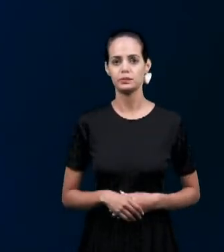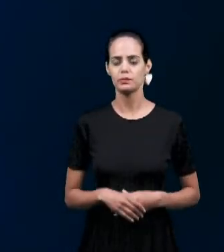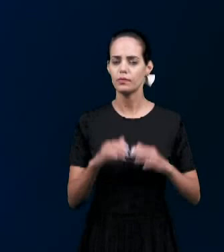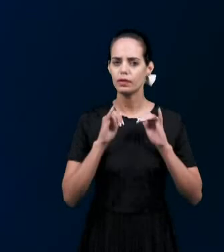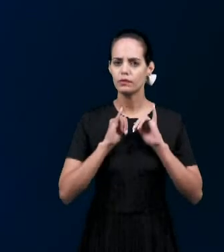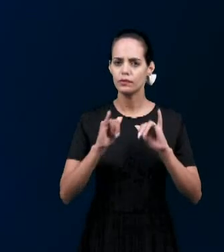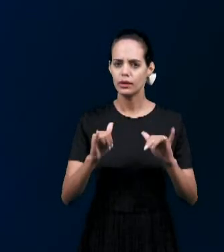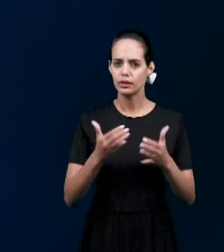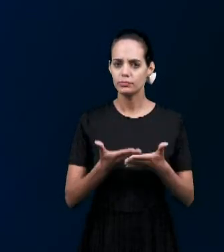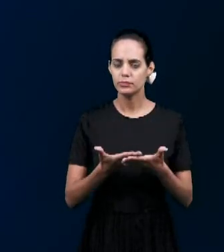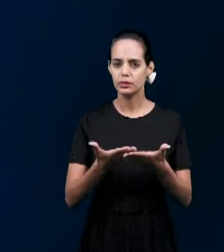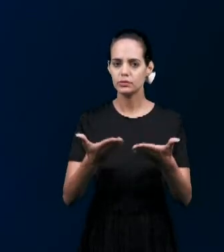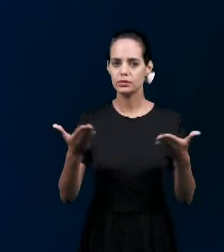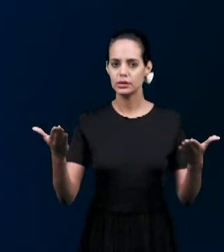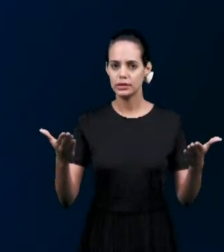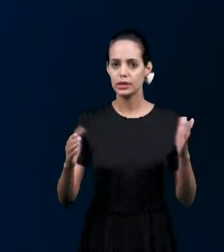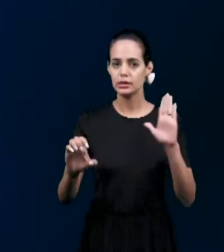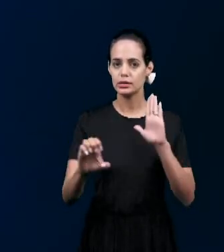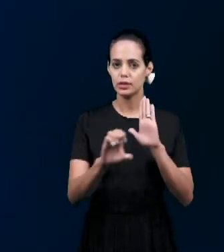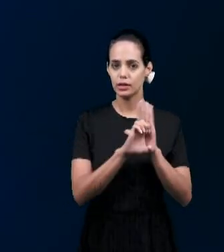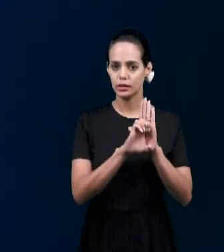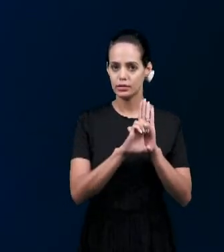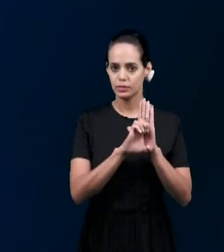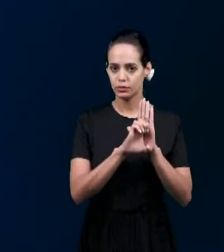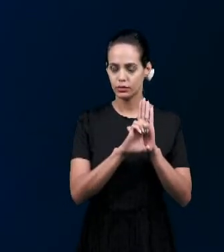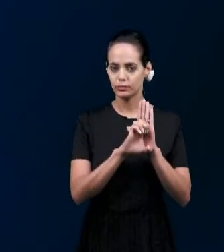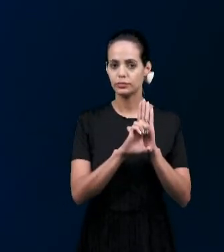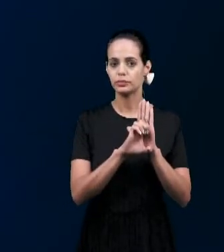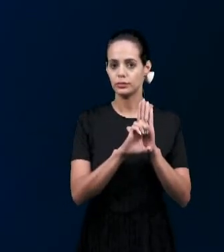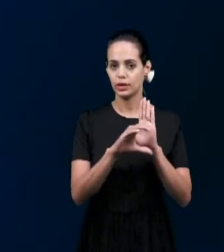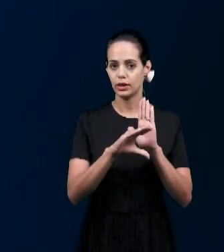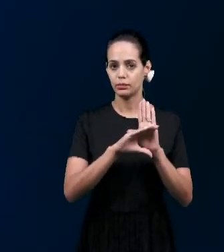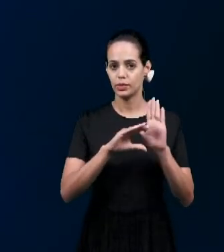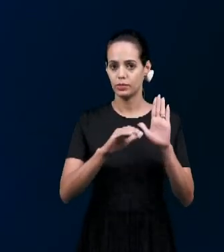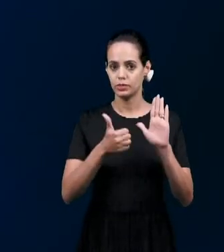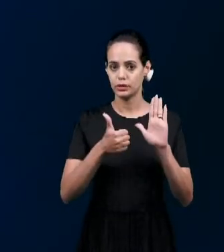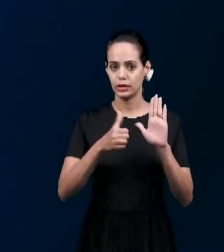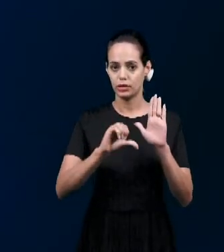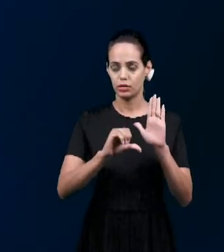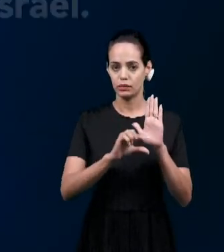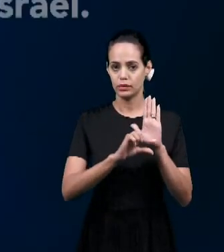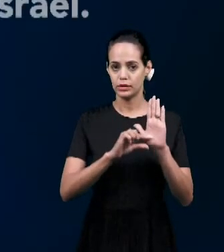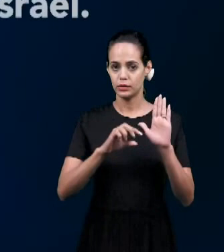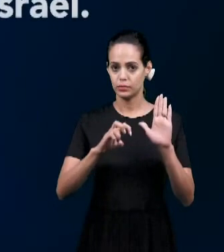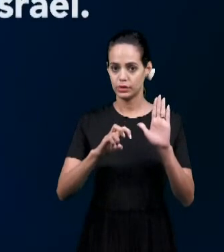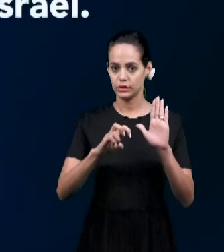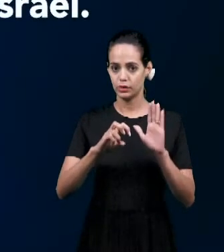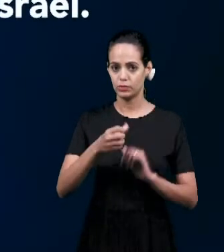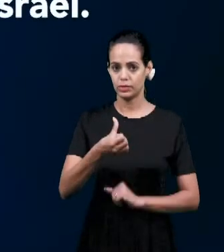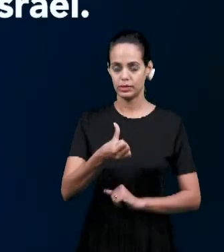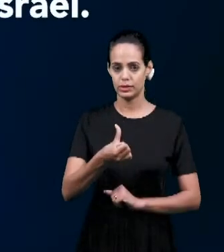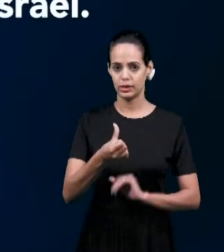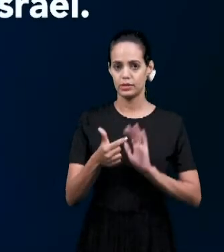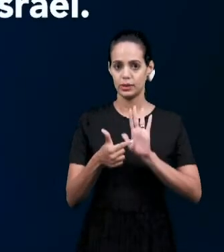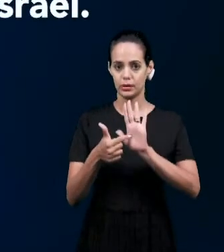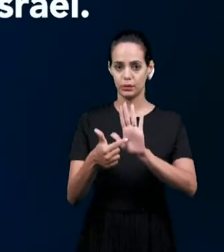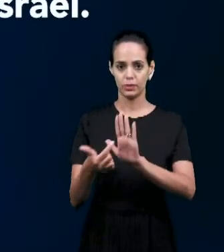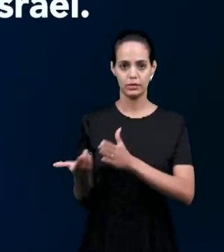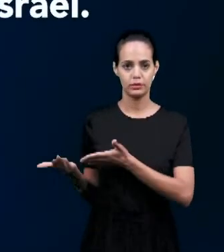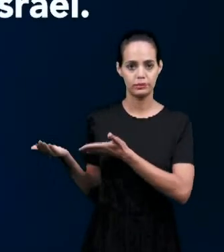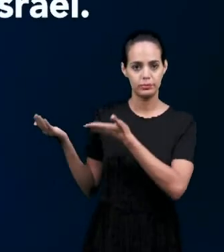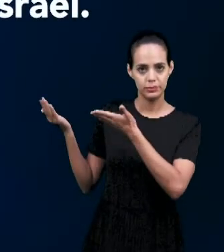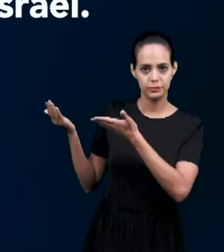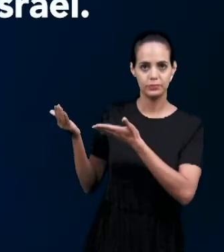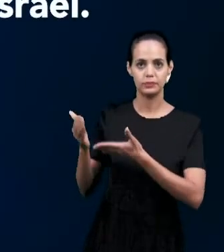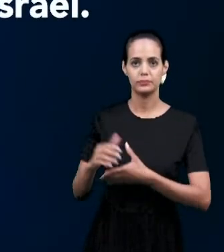Um texto em Êxodo 19 Nos versículos 5 e 6 Que nos diz assim Agora